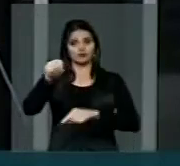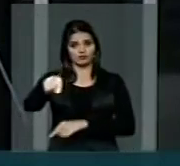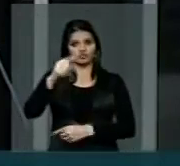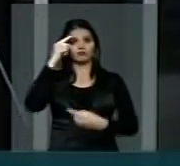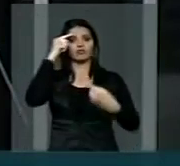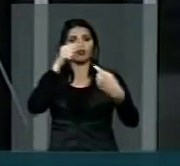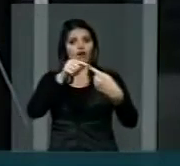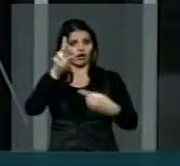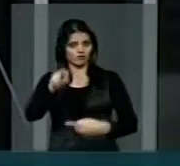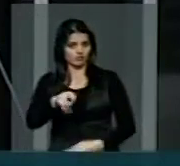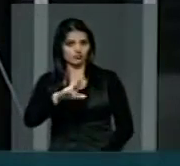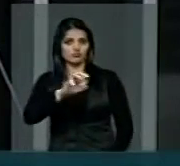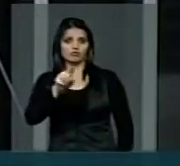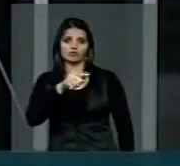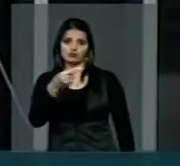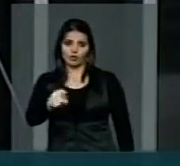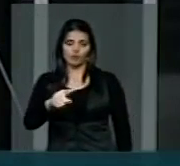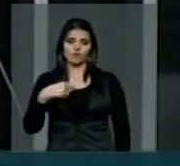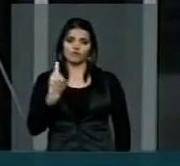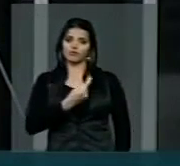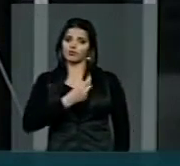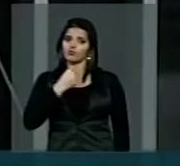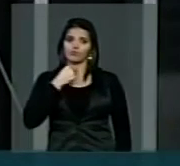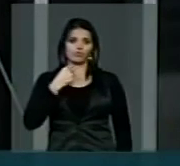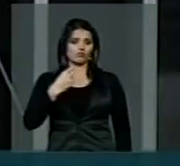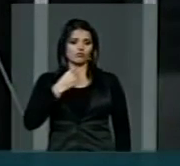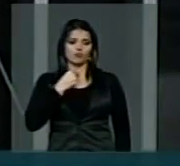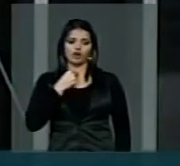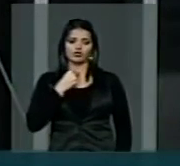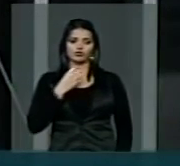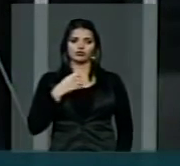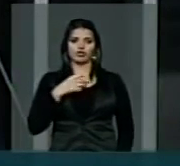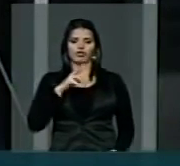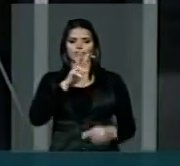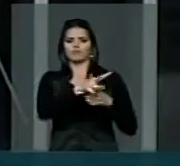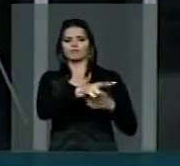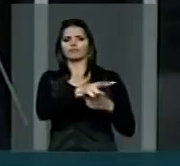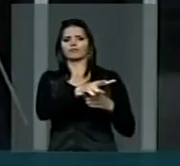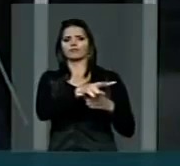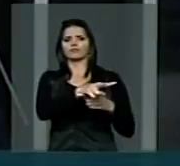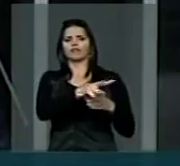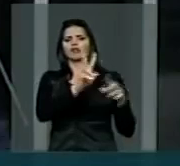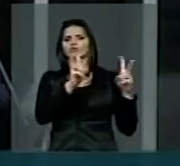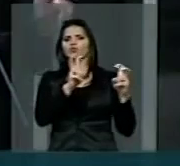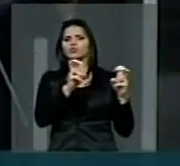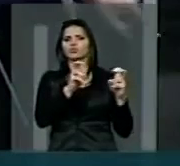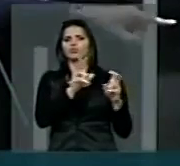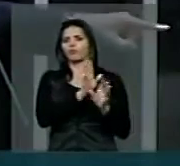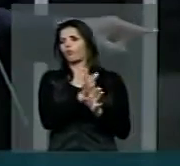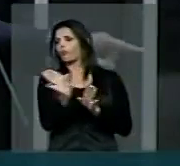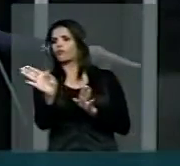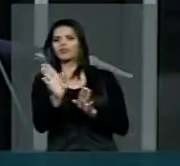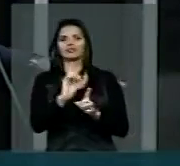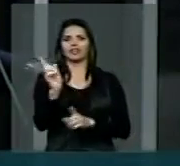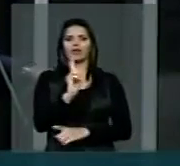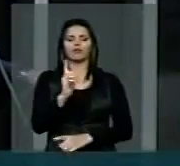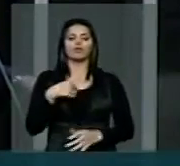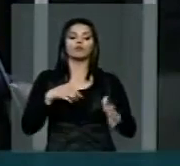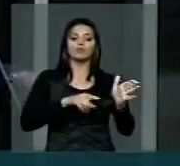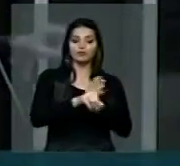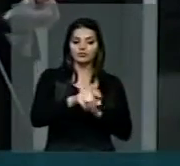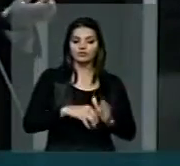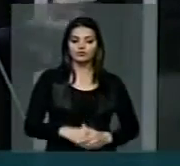podemos exatamente tirar os olhos de cima desse assunto. Aí eu perguntava para ele,